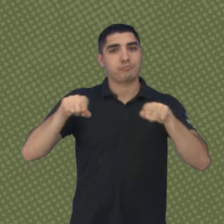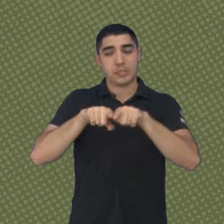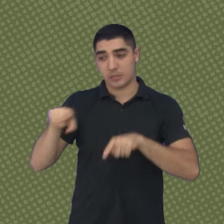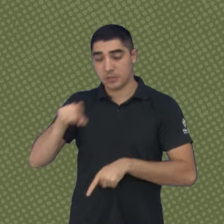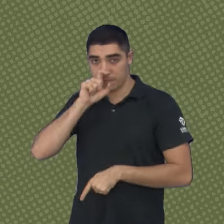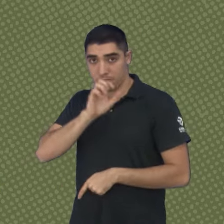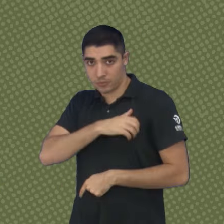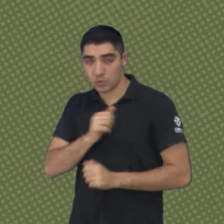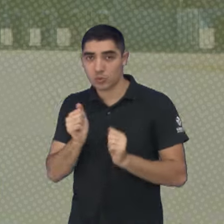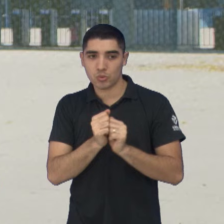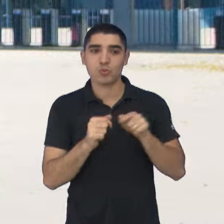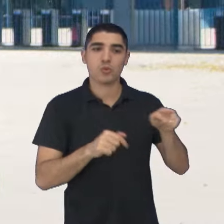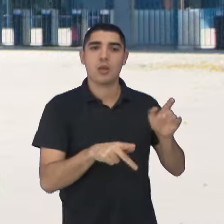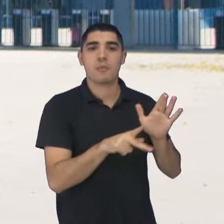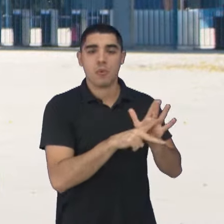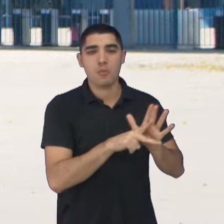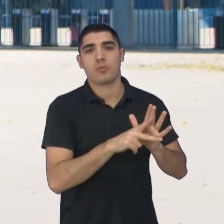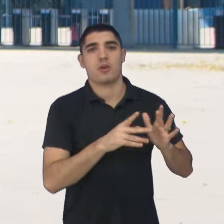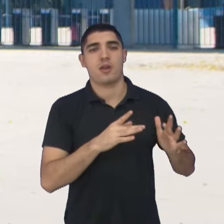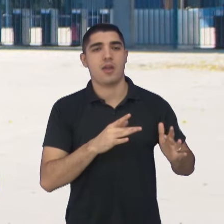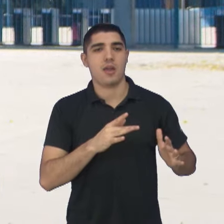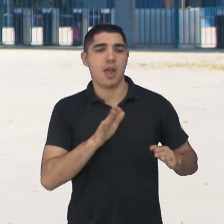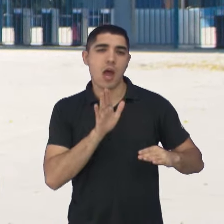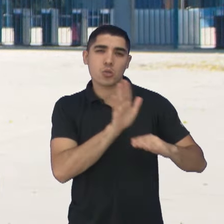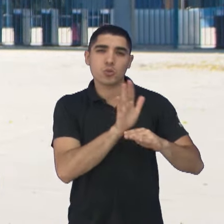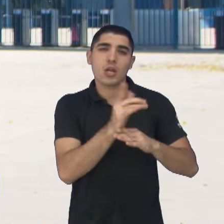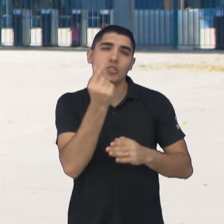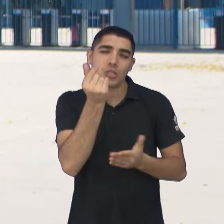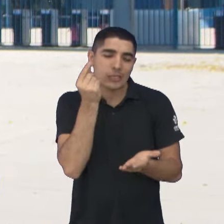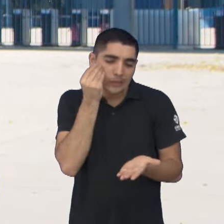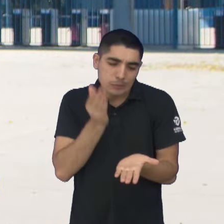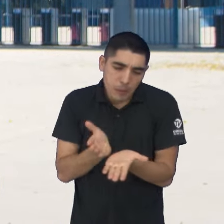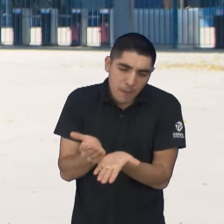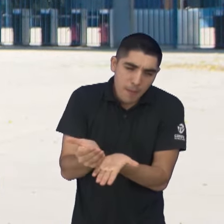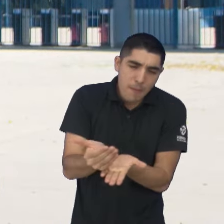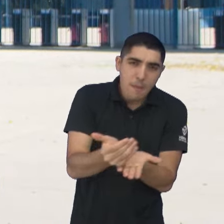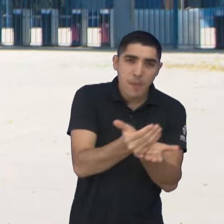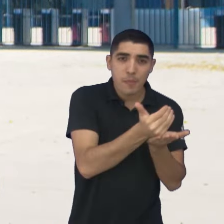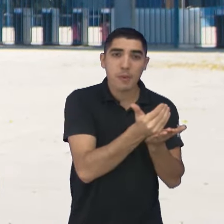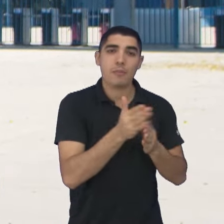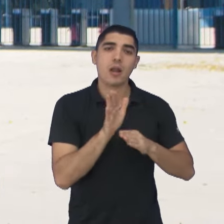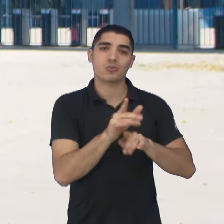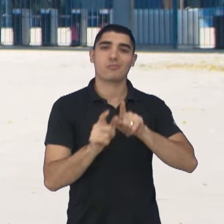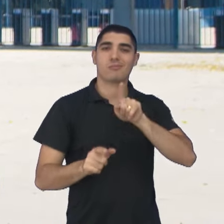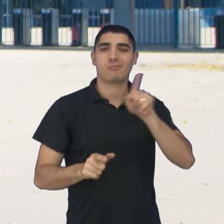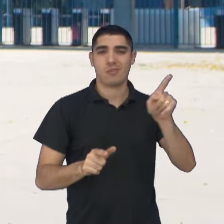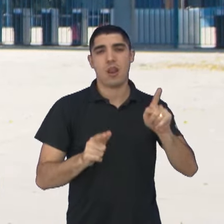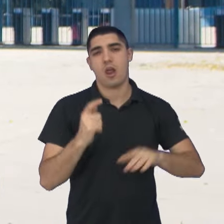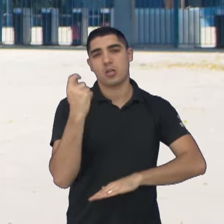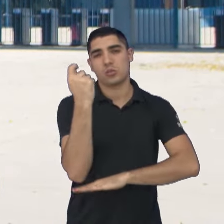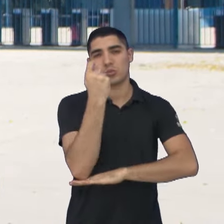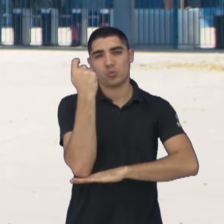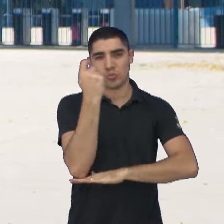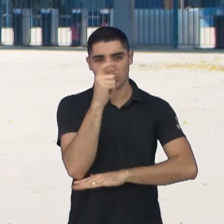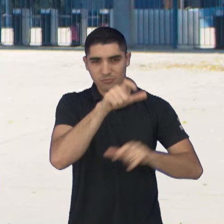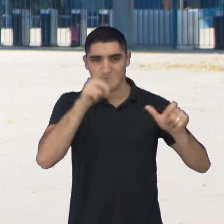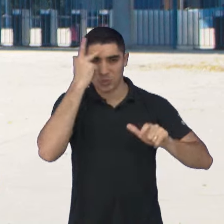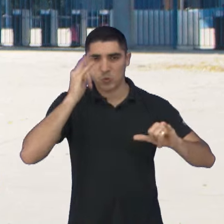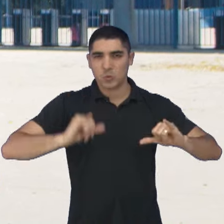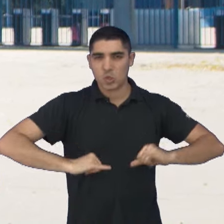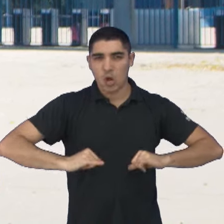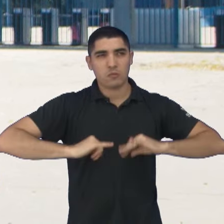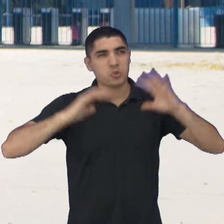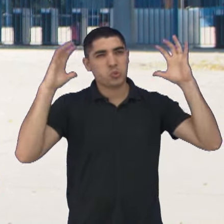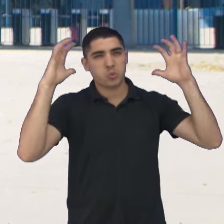de Solidariedade, é conseguir arrecadar doações para as vítimas das chuvas no Rio Grande do Sul.